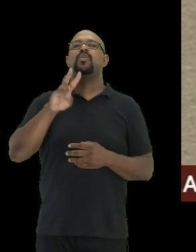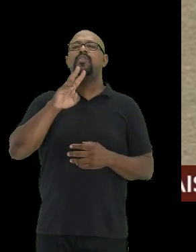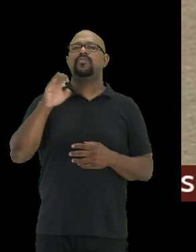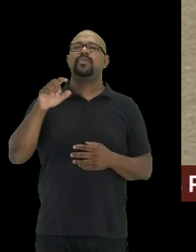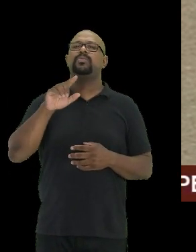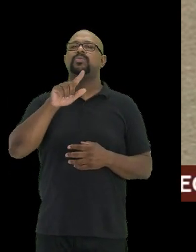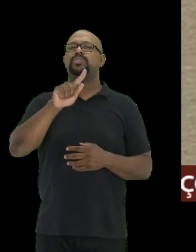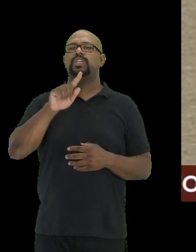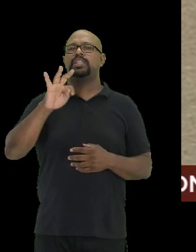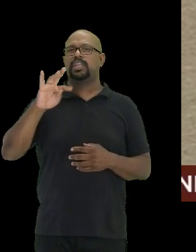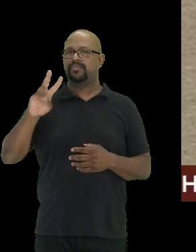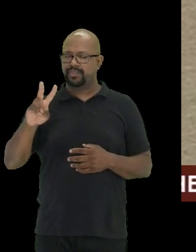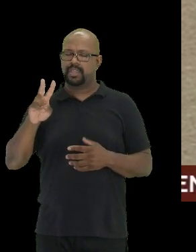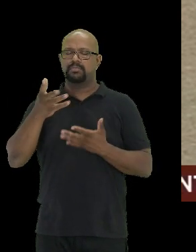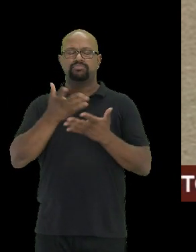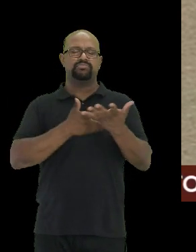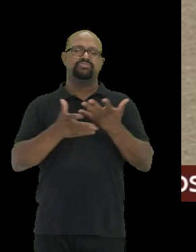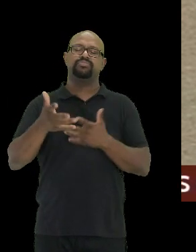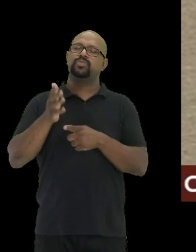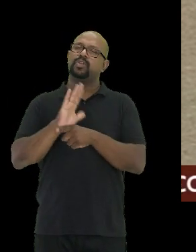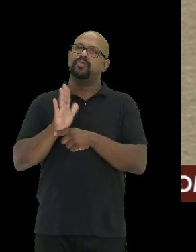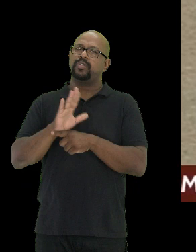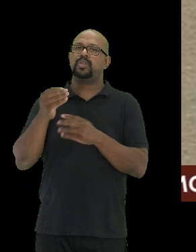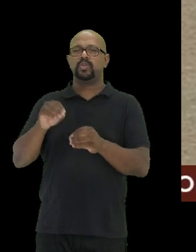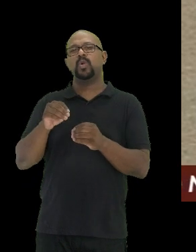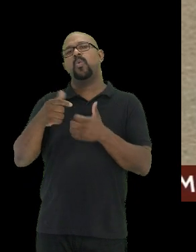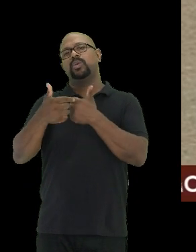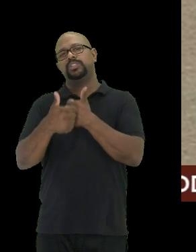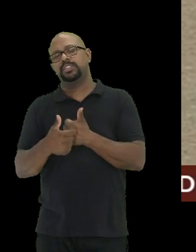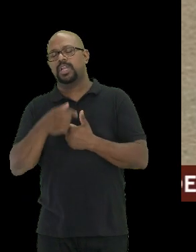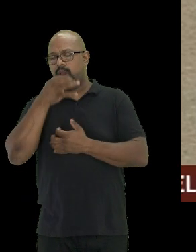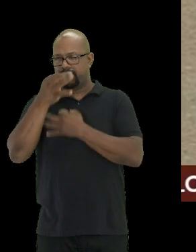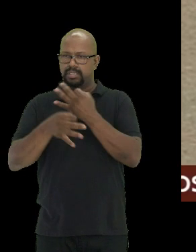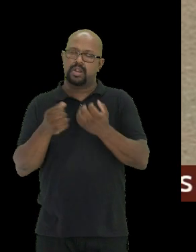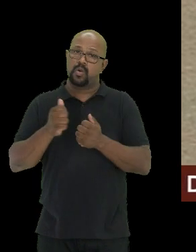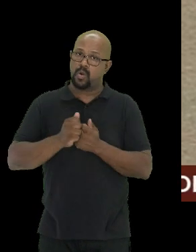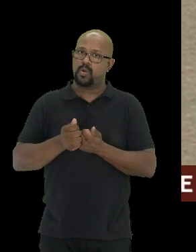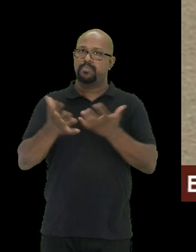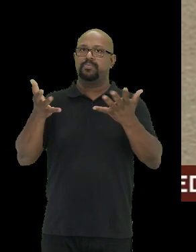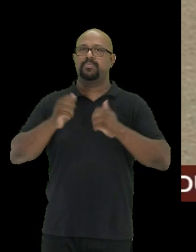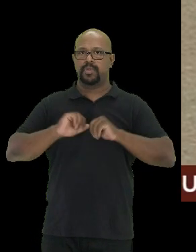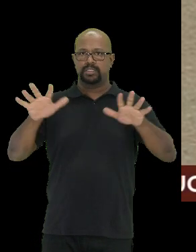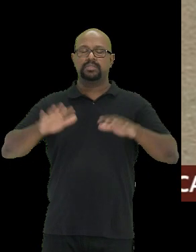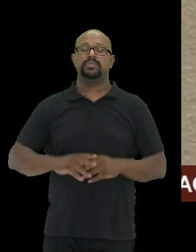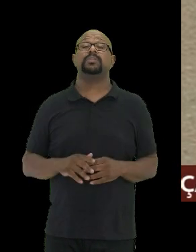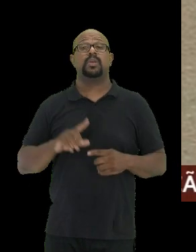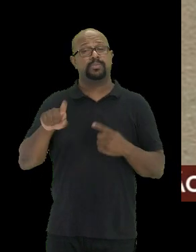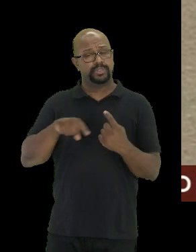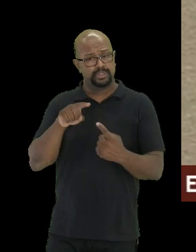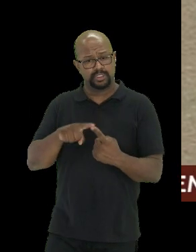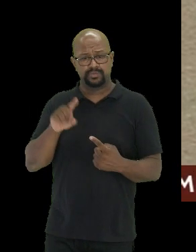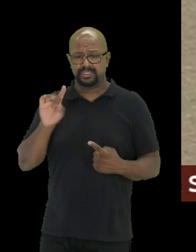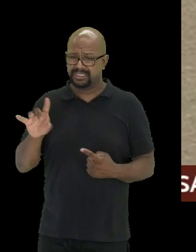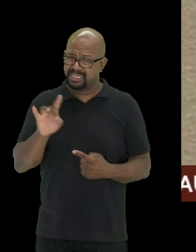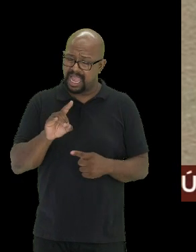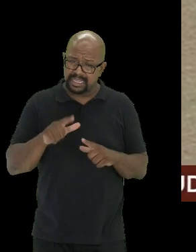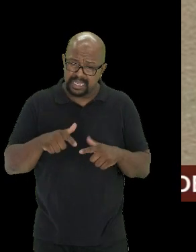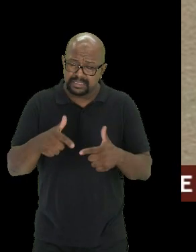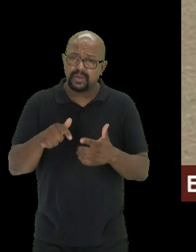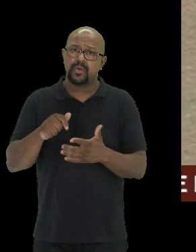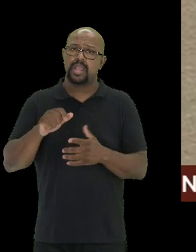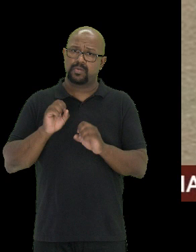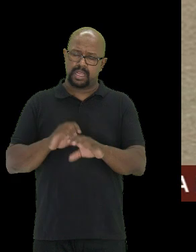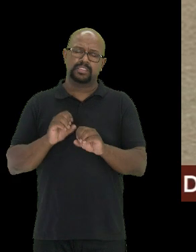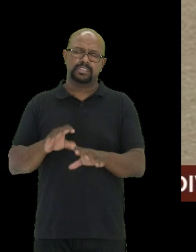716 interações com curtidas, comentários e compartilhamentos. Então, o objetivo de cada ação educativa e número